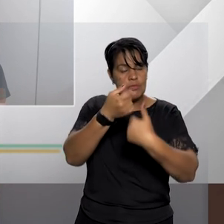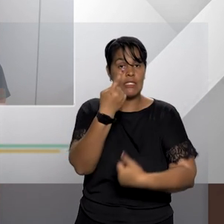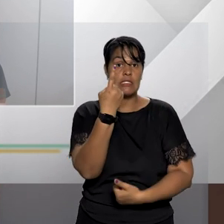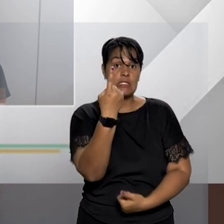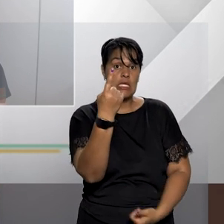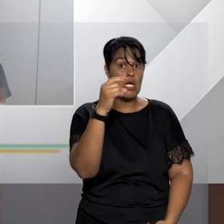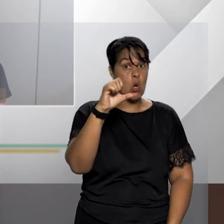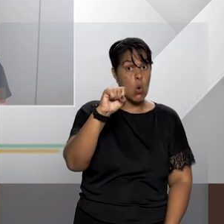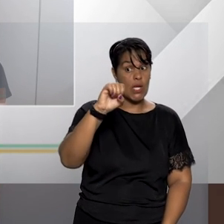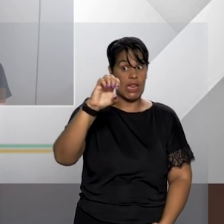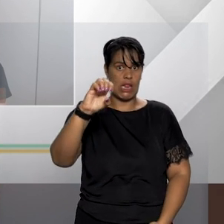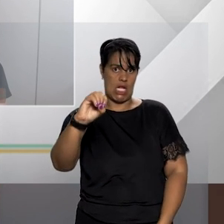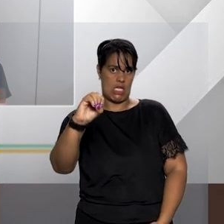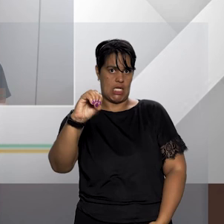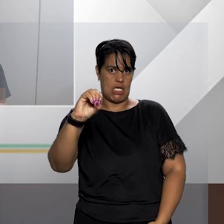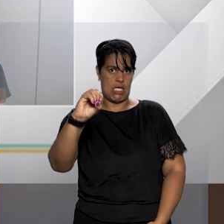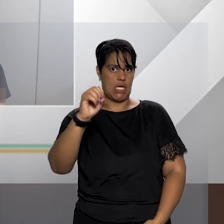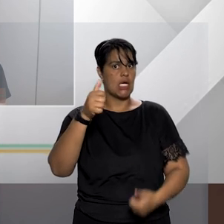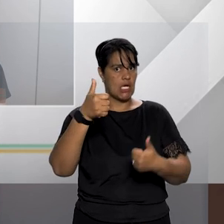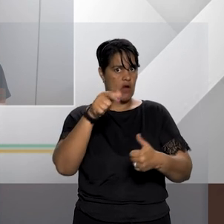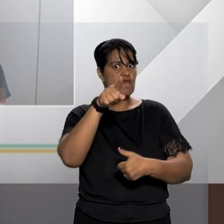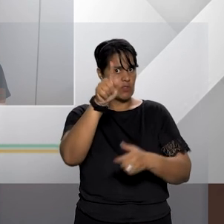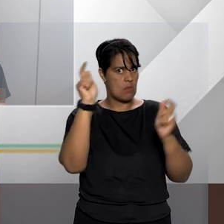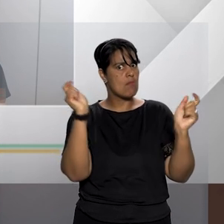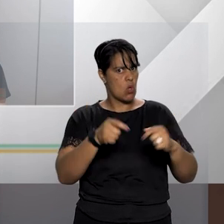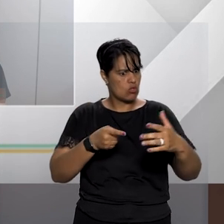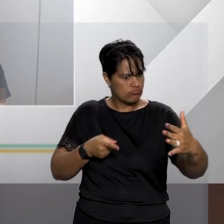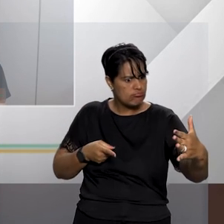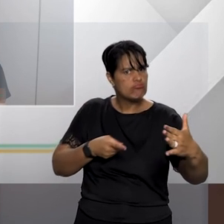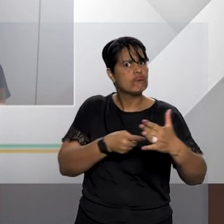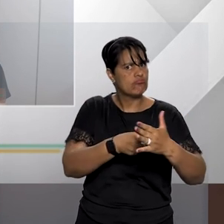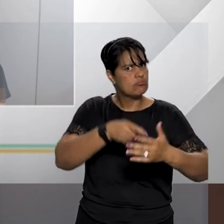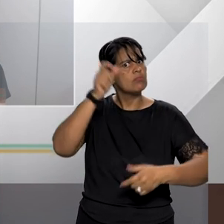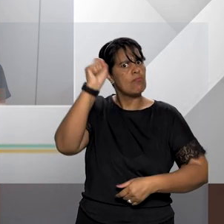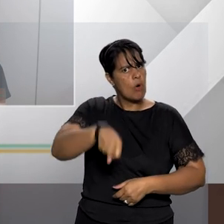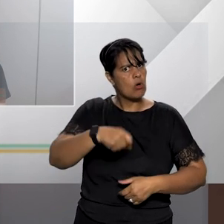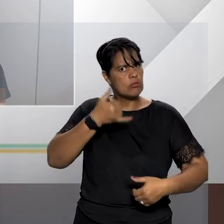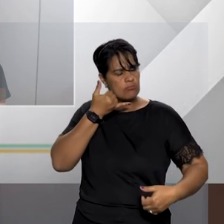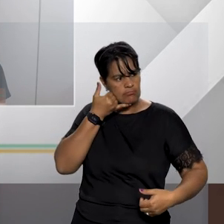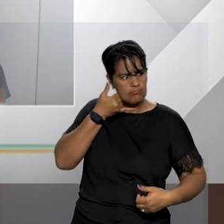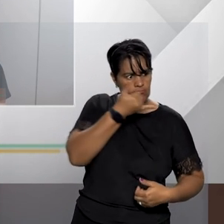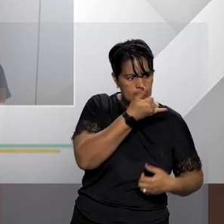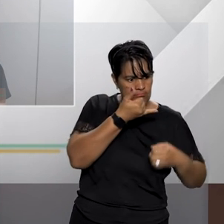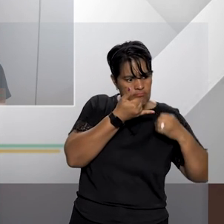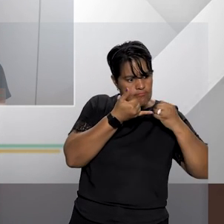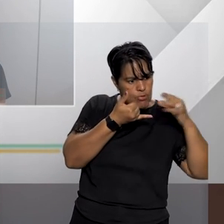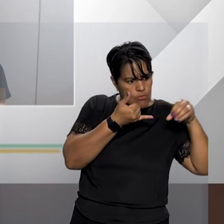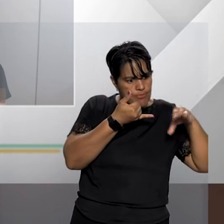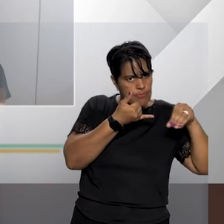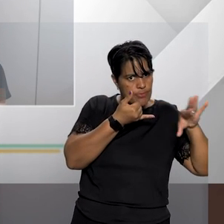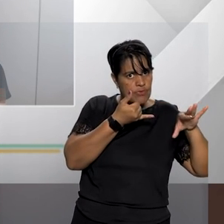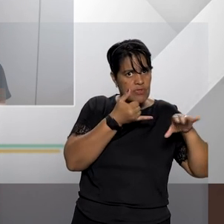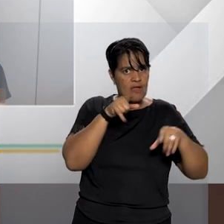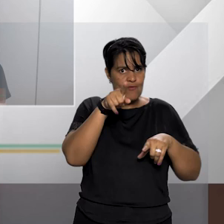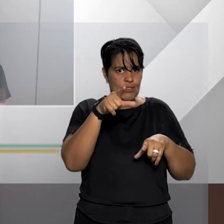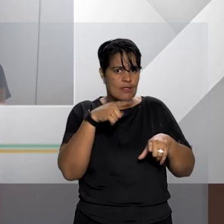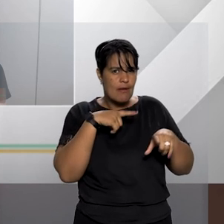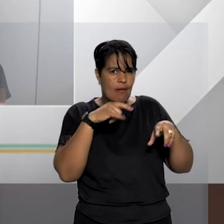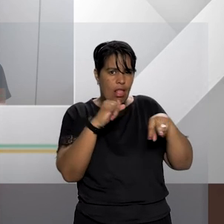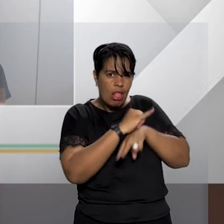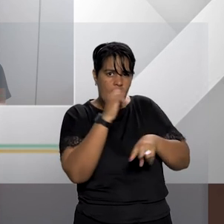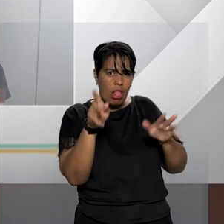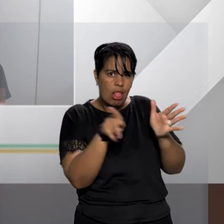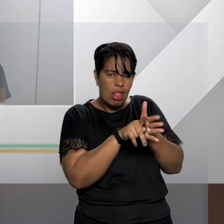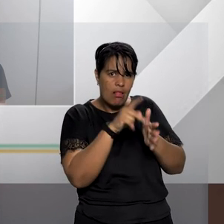180 é para você denunciar você pode denunciar pode não deve denunciar se você é vítima ou sabe de alguém que é